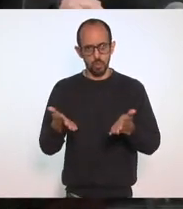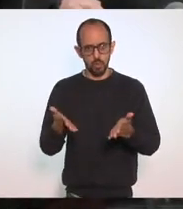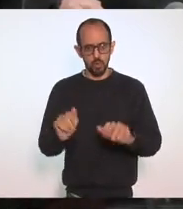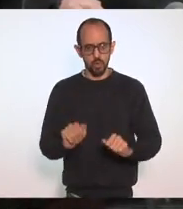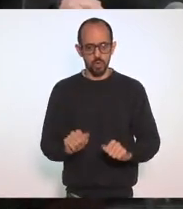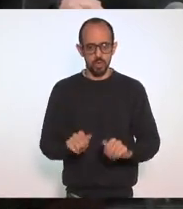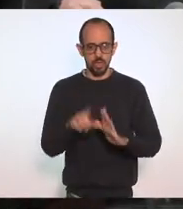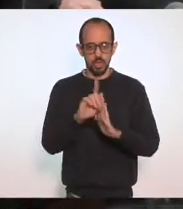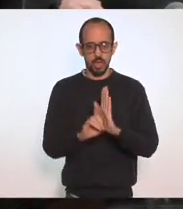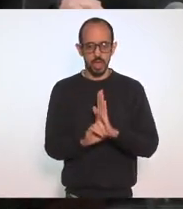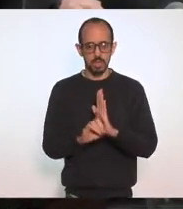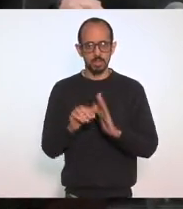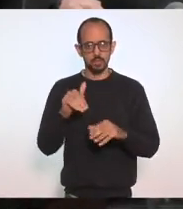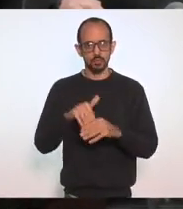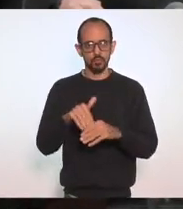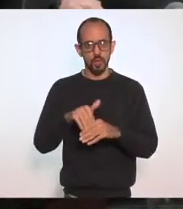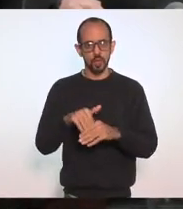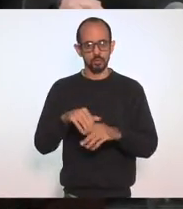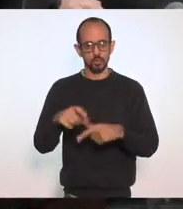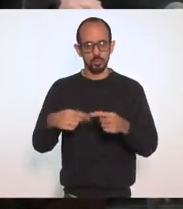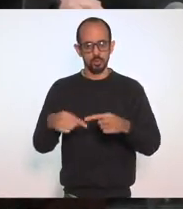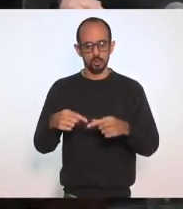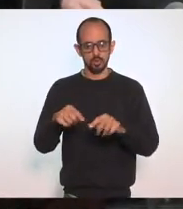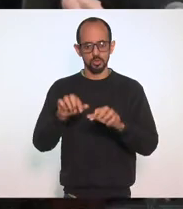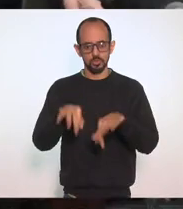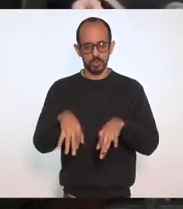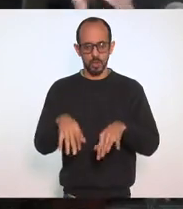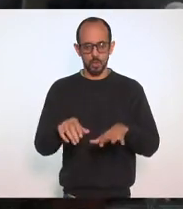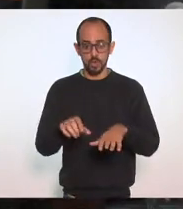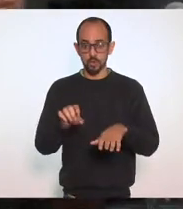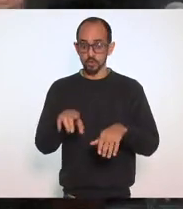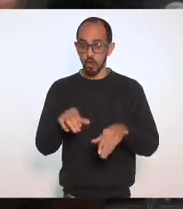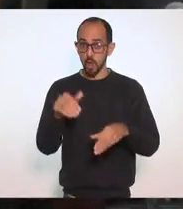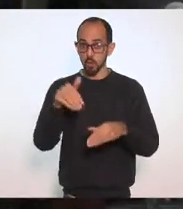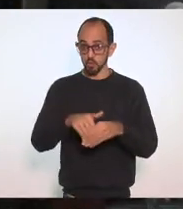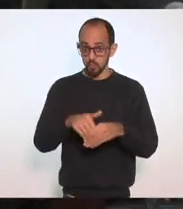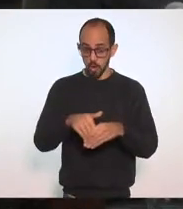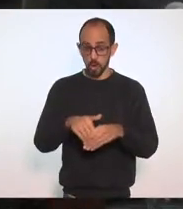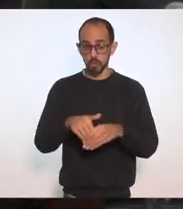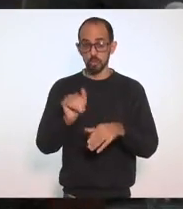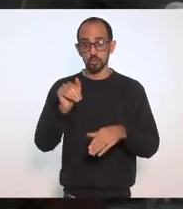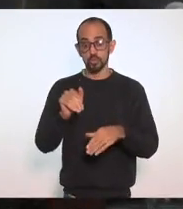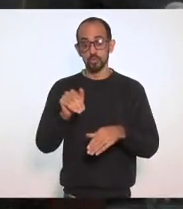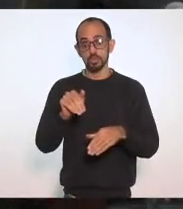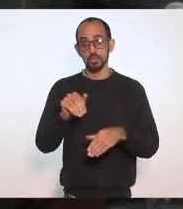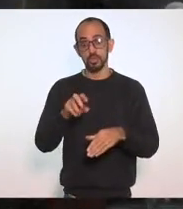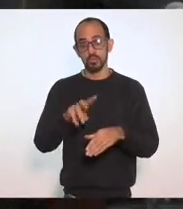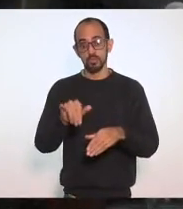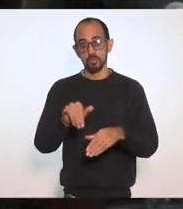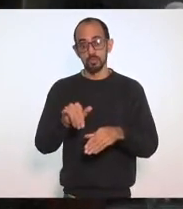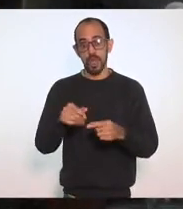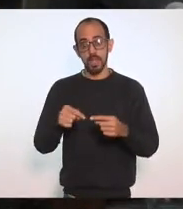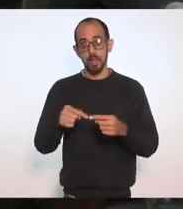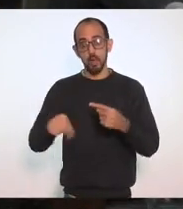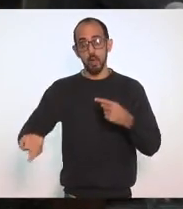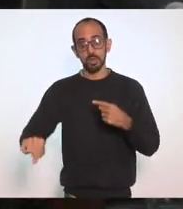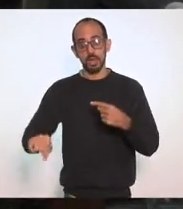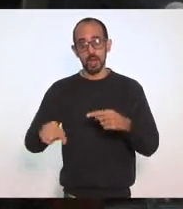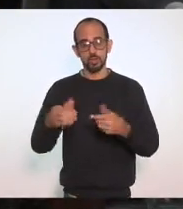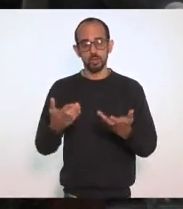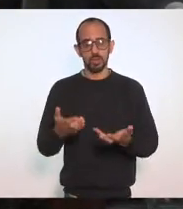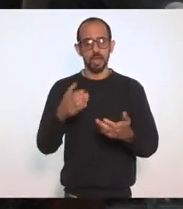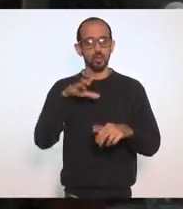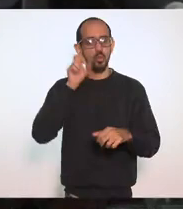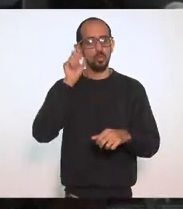voto Perdão Só os votos Que vão Seguramente contrário Quero ouvir O deputado